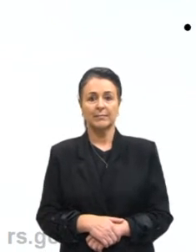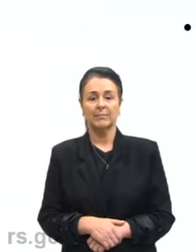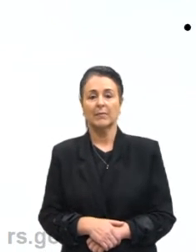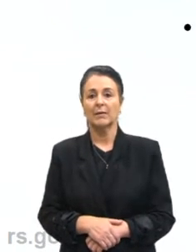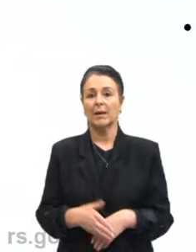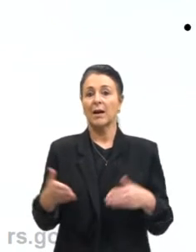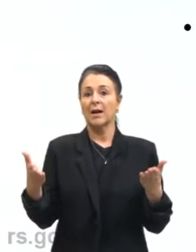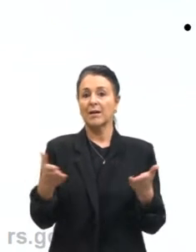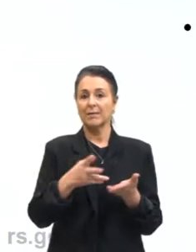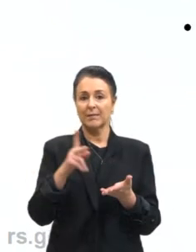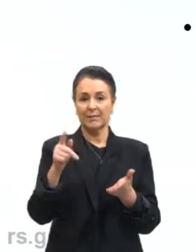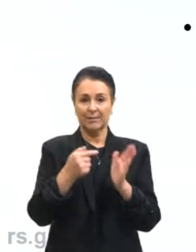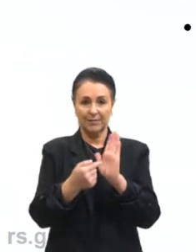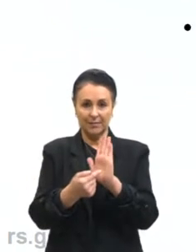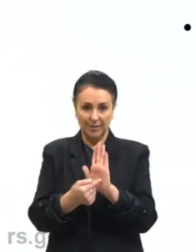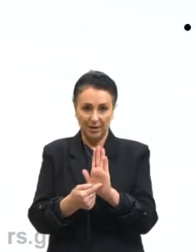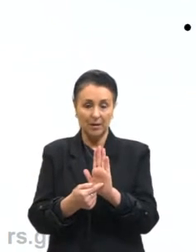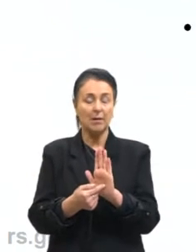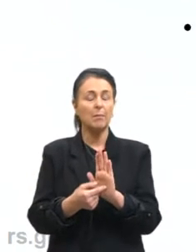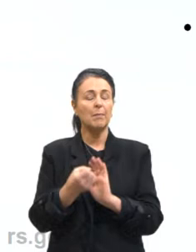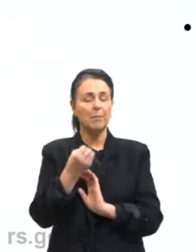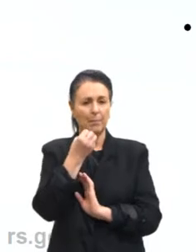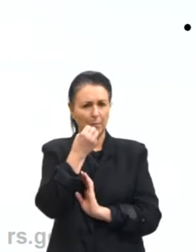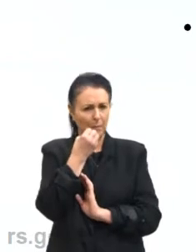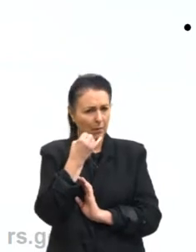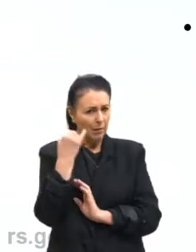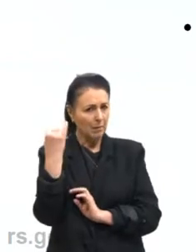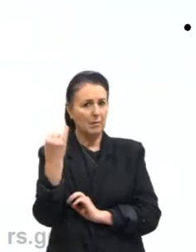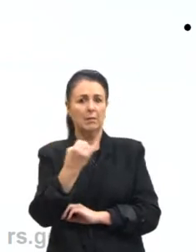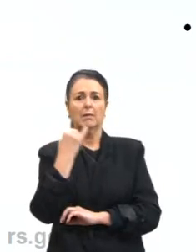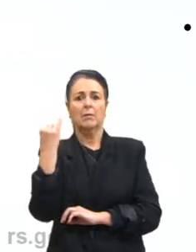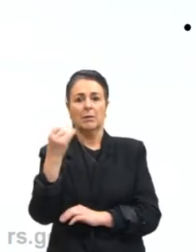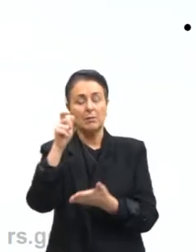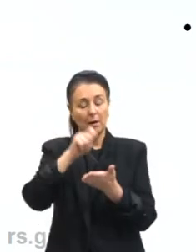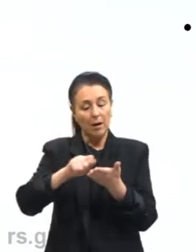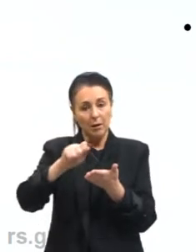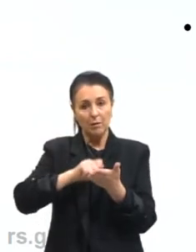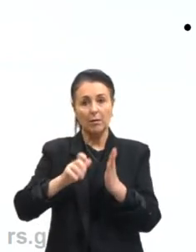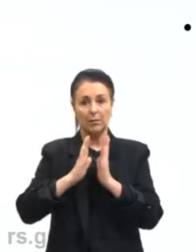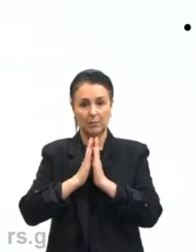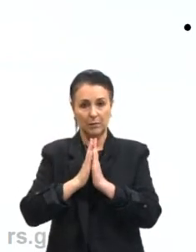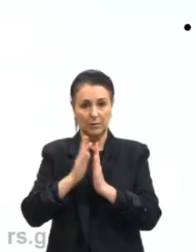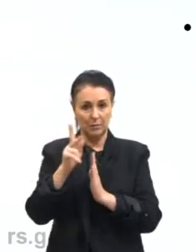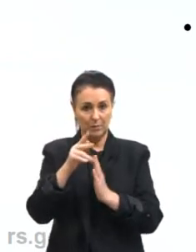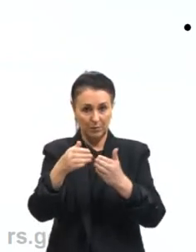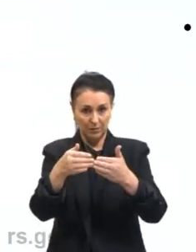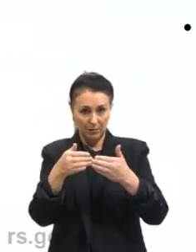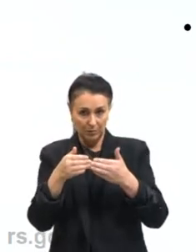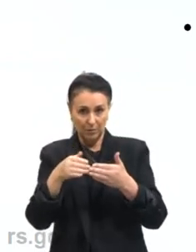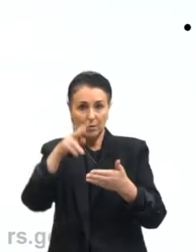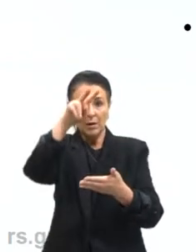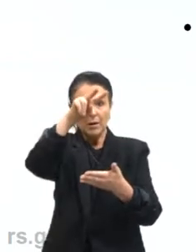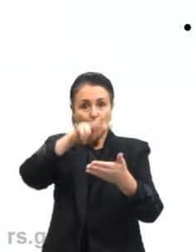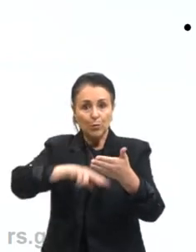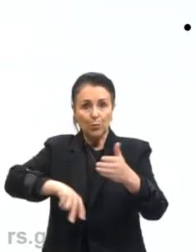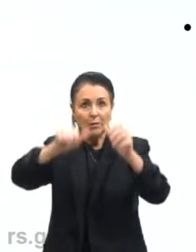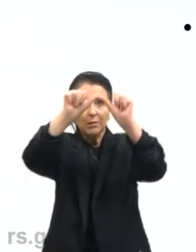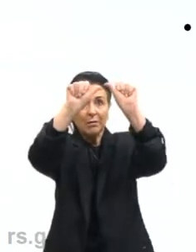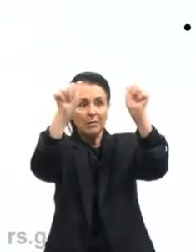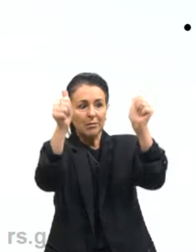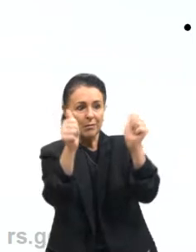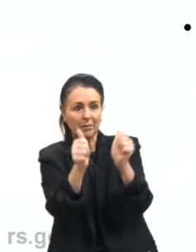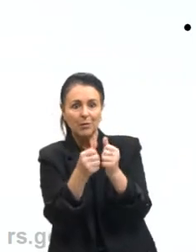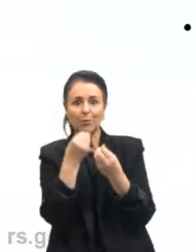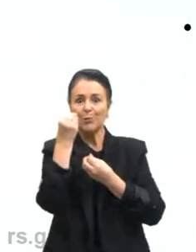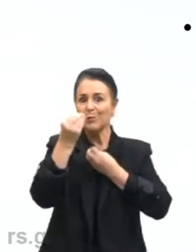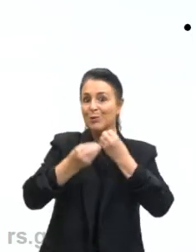Agora, gente, isso daqui é muito importante. Pega aí o papel e a caneta e toma nota, porque nós estamos falando de leitura de imagem. Agora, como que eu faço,